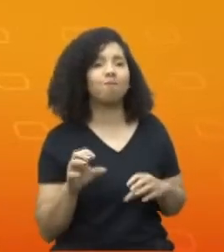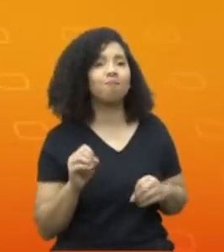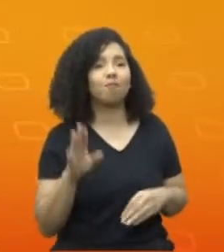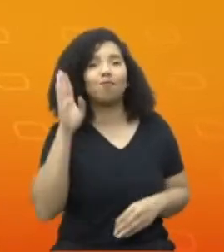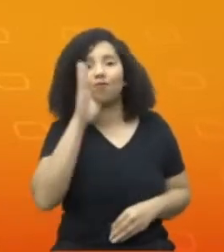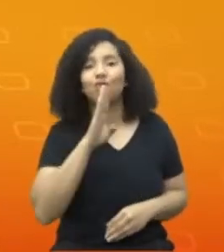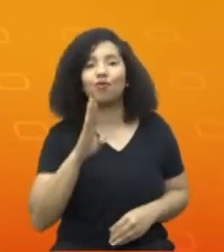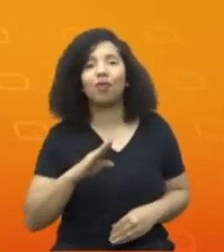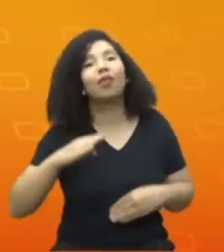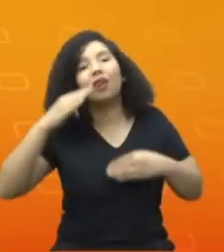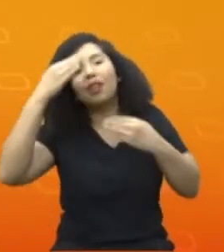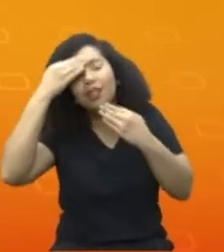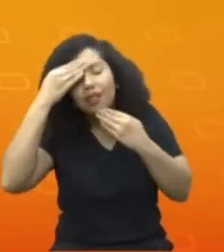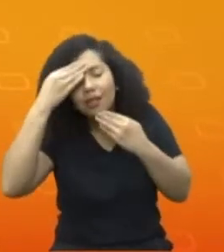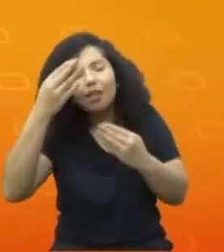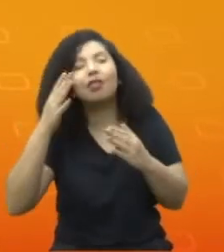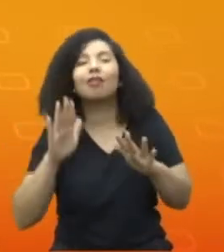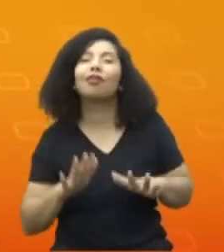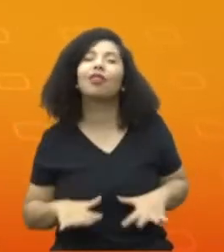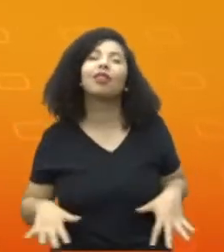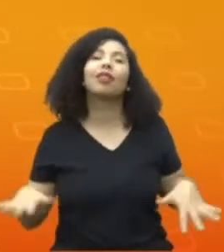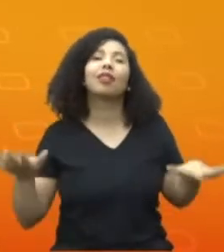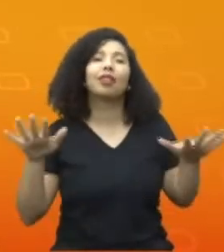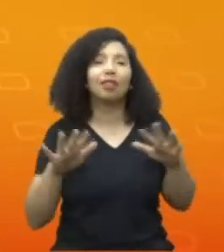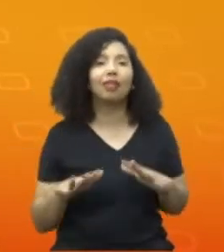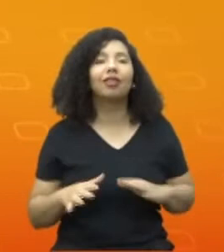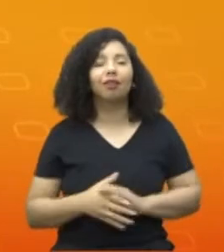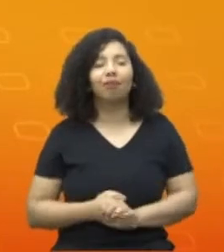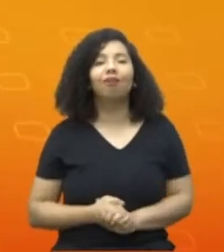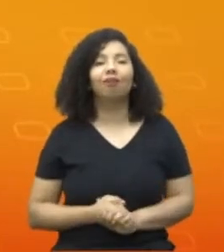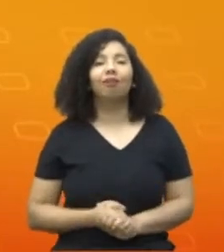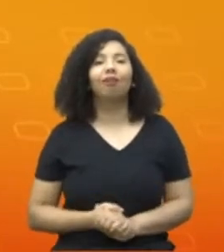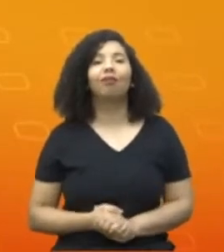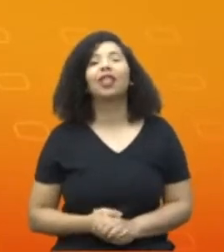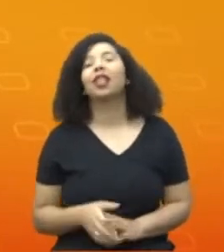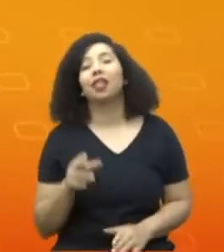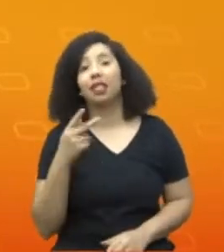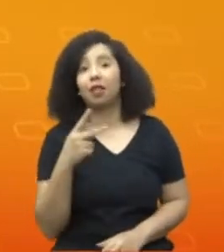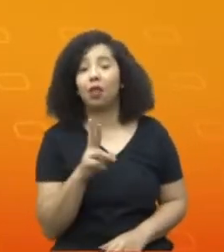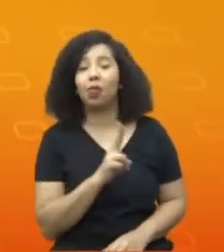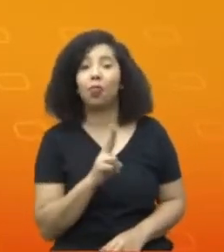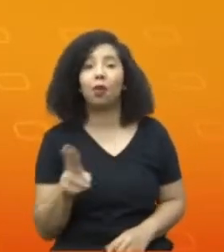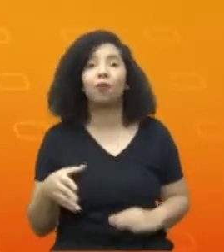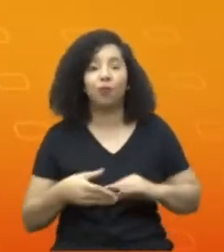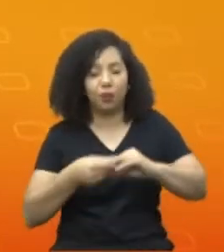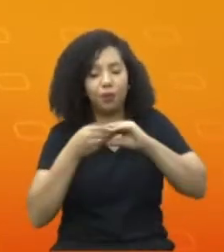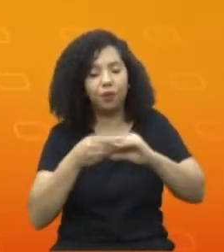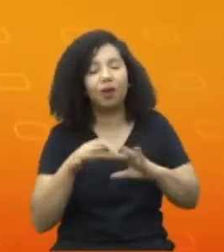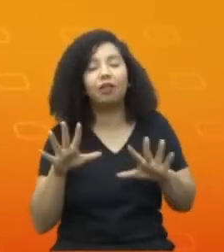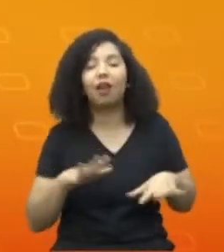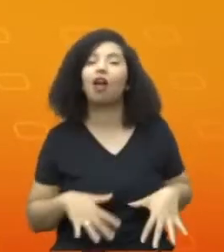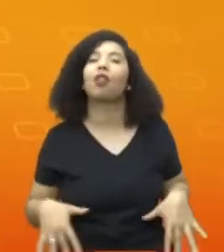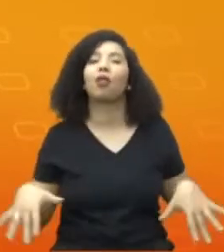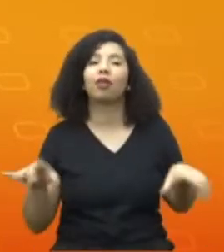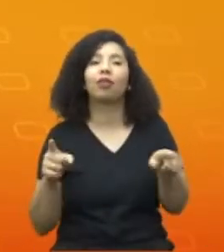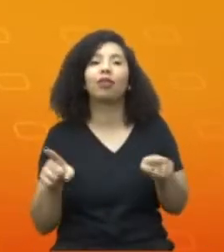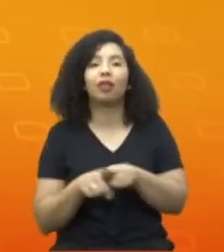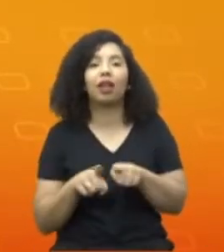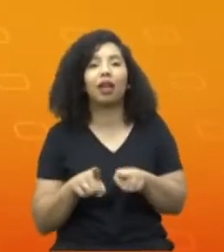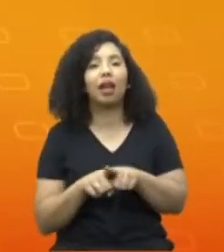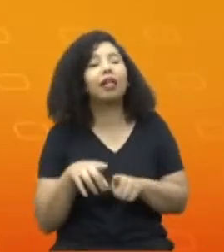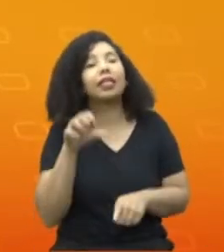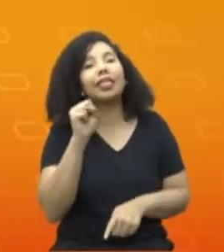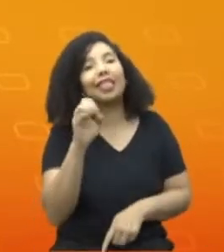agradeço a você, Fili, e em seu nome, cumprimento a todos que compõem a